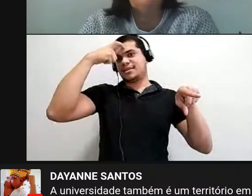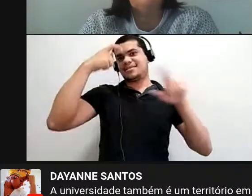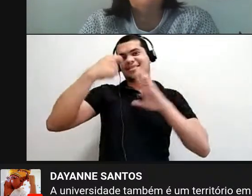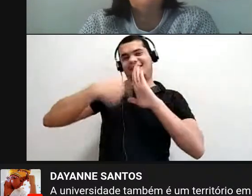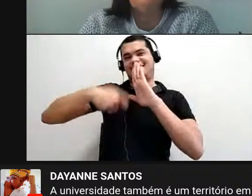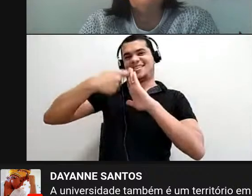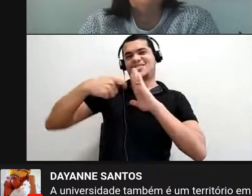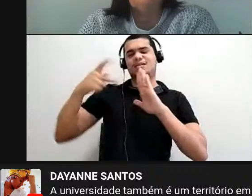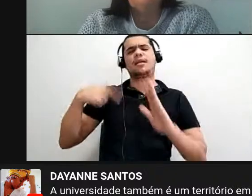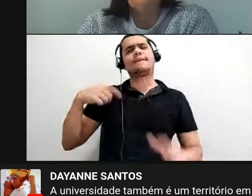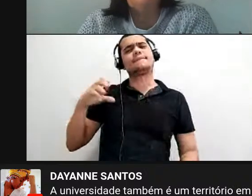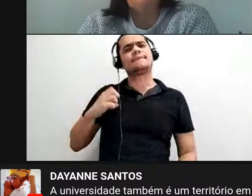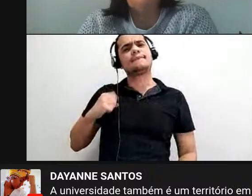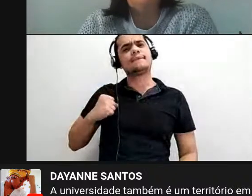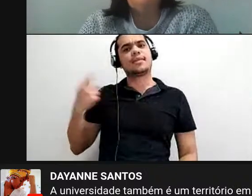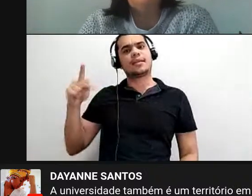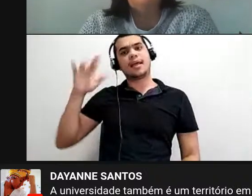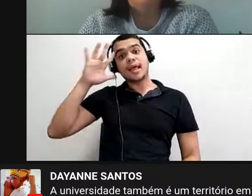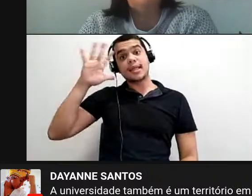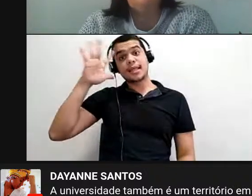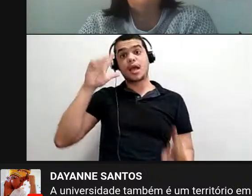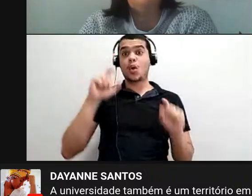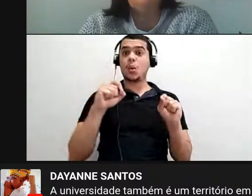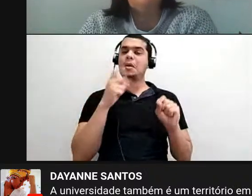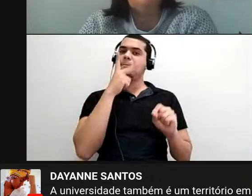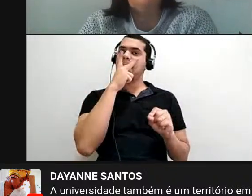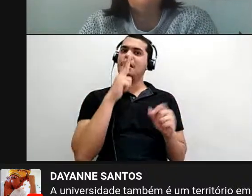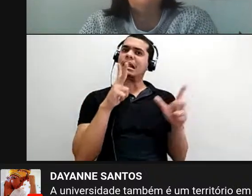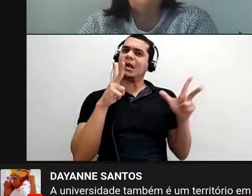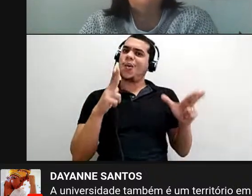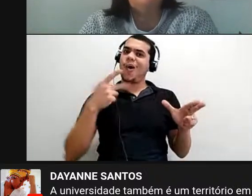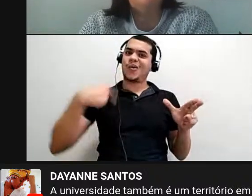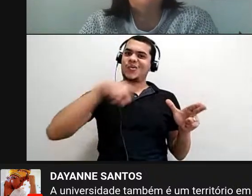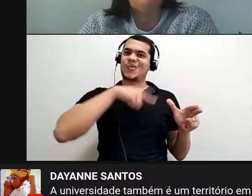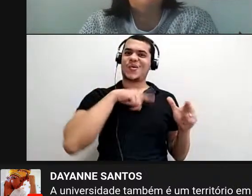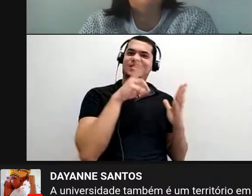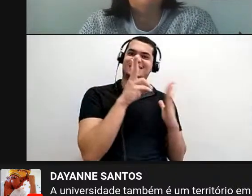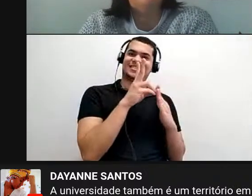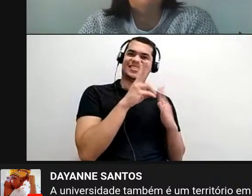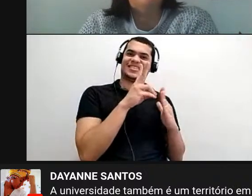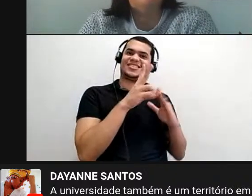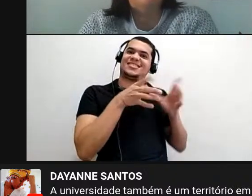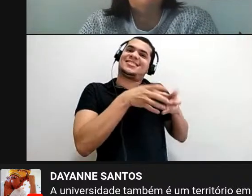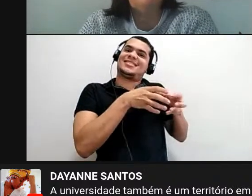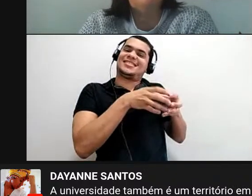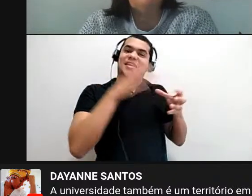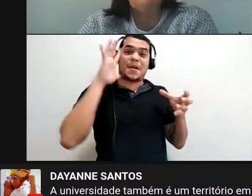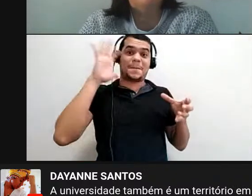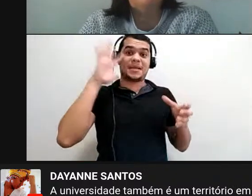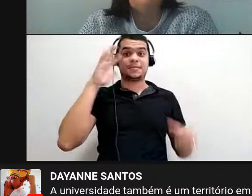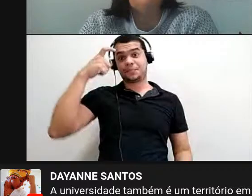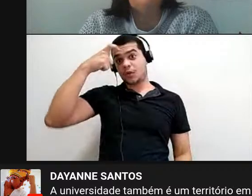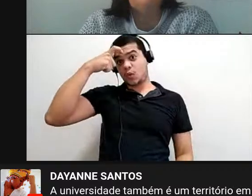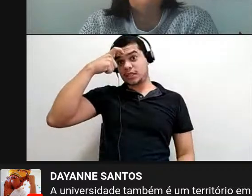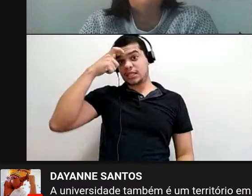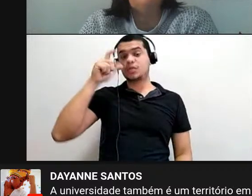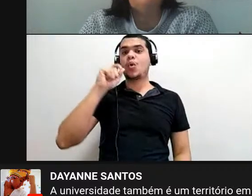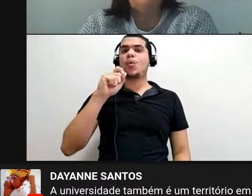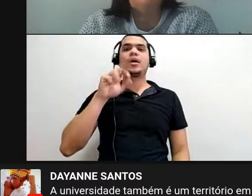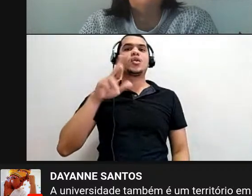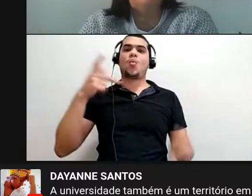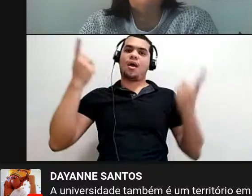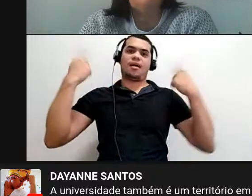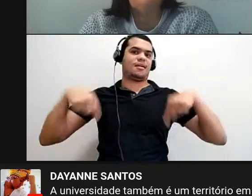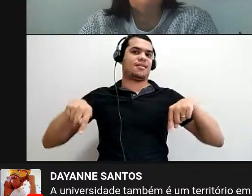adoro essa ideia dele porque é muito parecido com o que nossos povos pensam, sabe, que a consciência ela está para além desse corpo